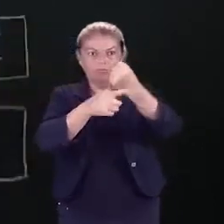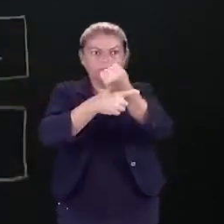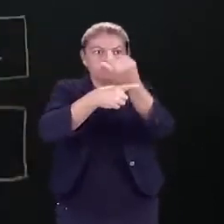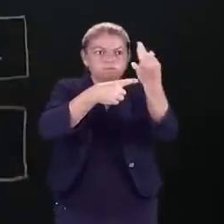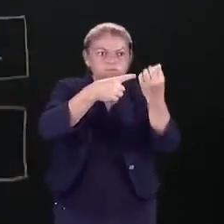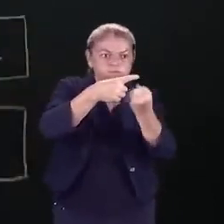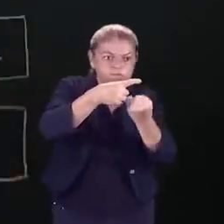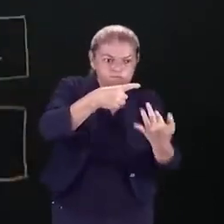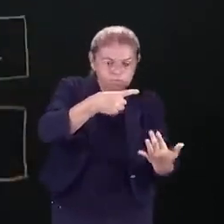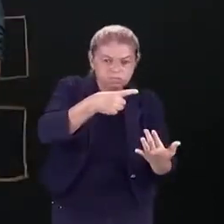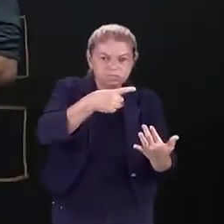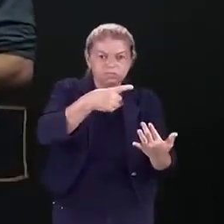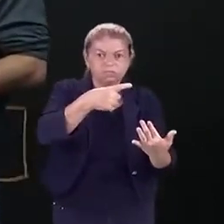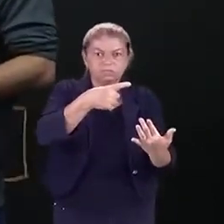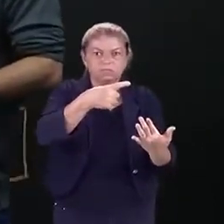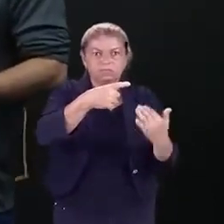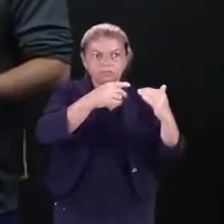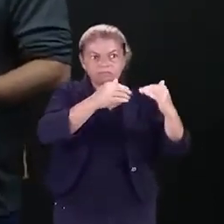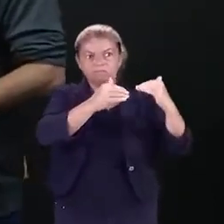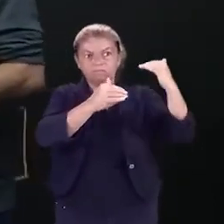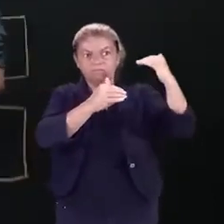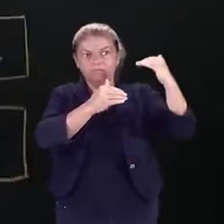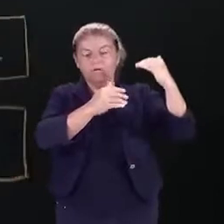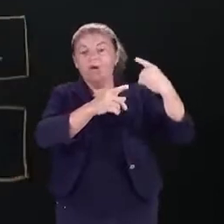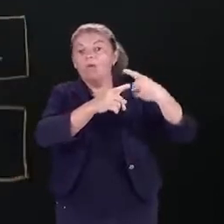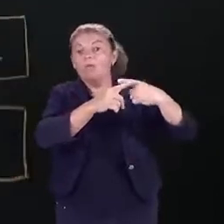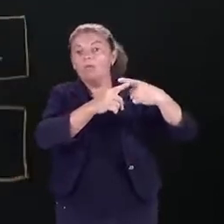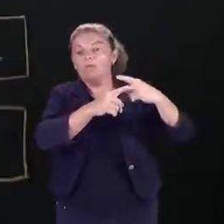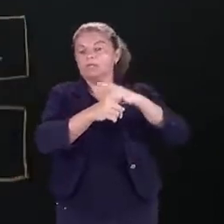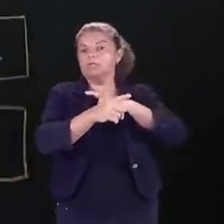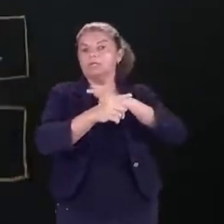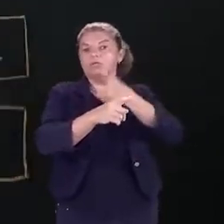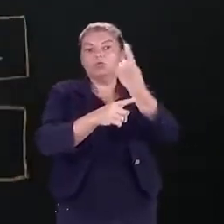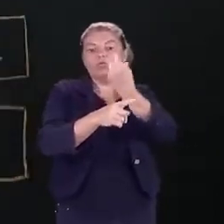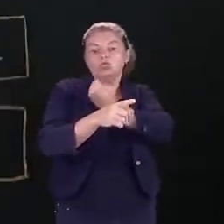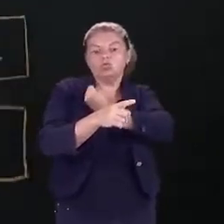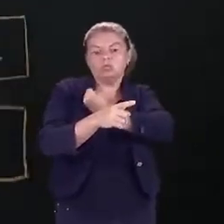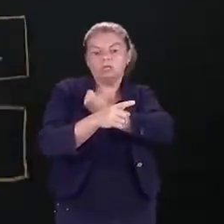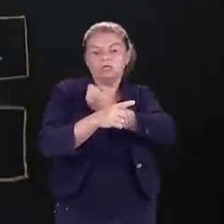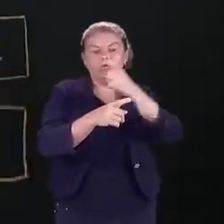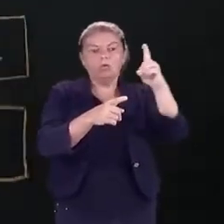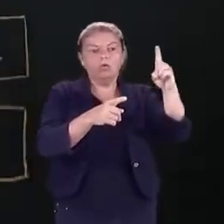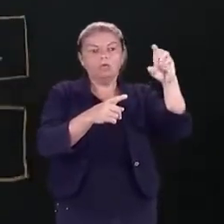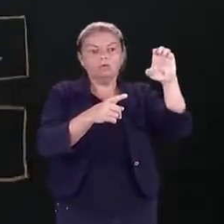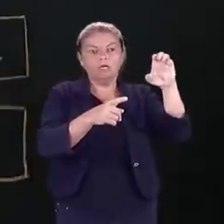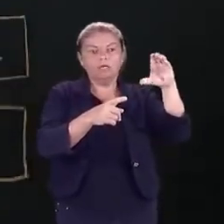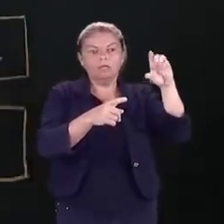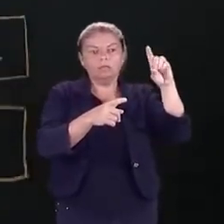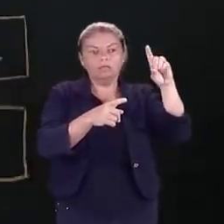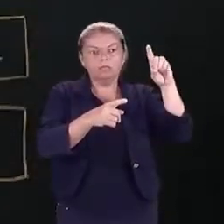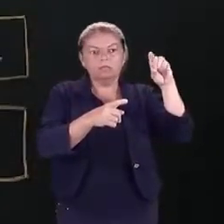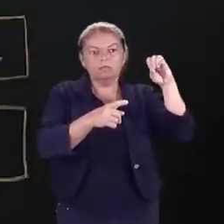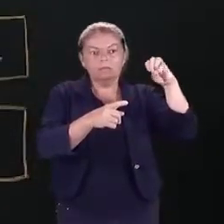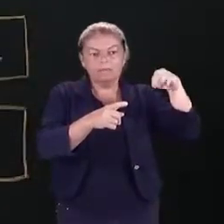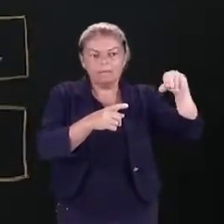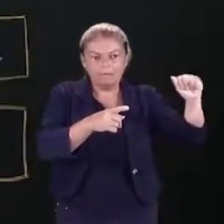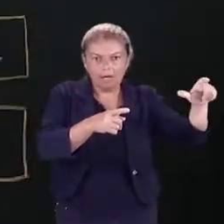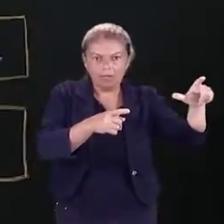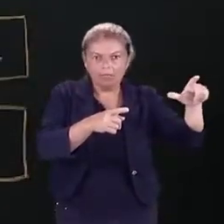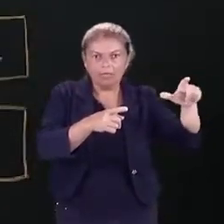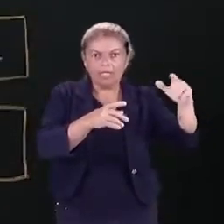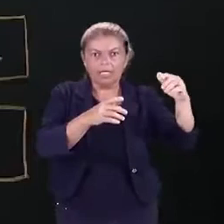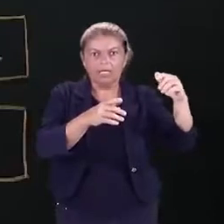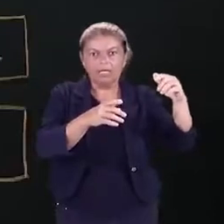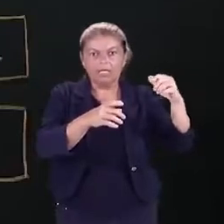aqui no caso, aqui nessa parte de cima. Porque nós temos um número decimal com casas não periódicas, tá?